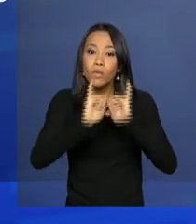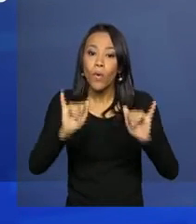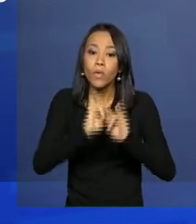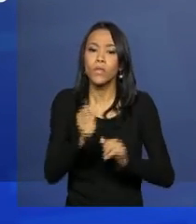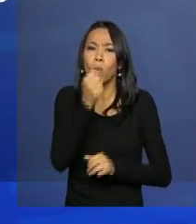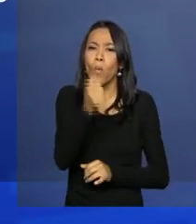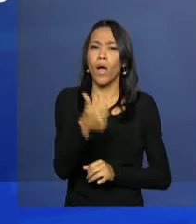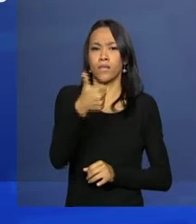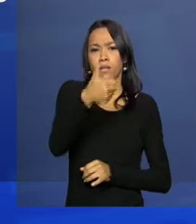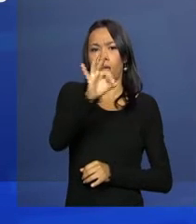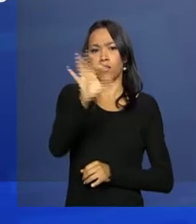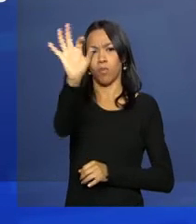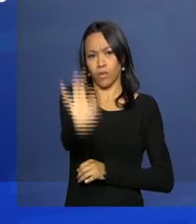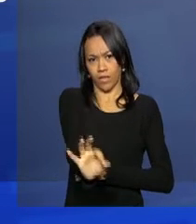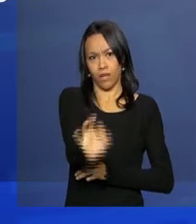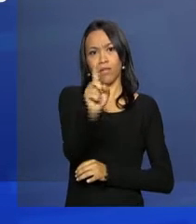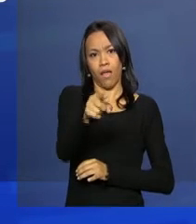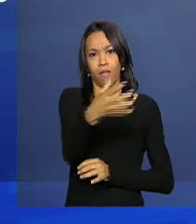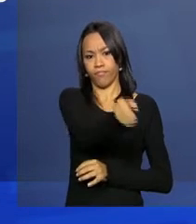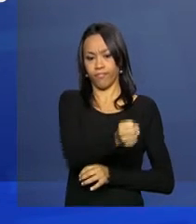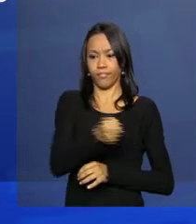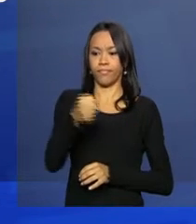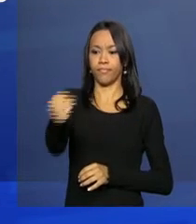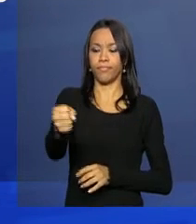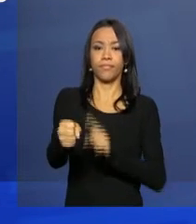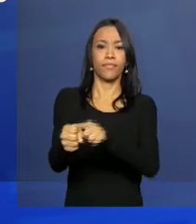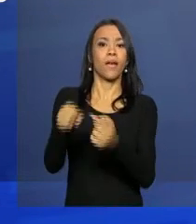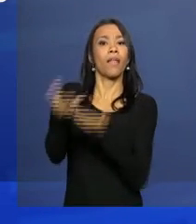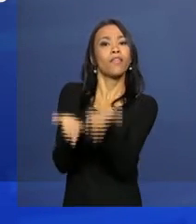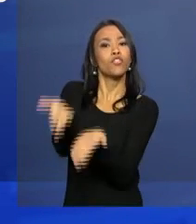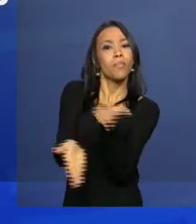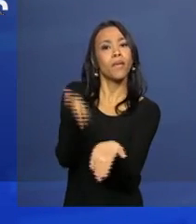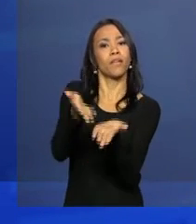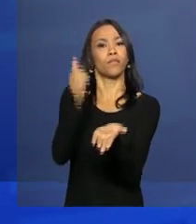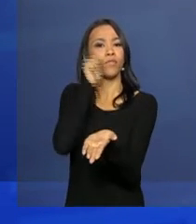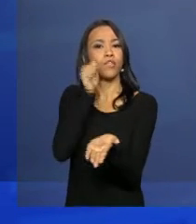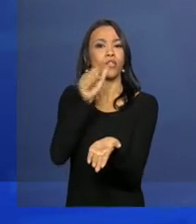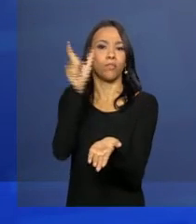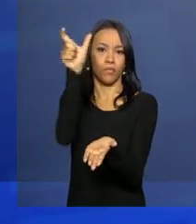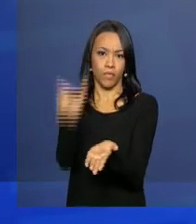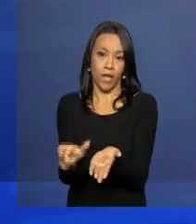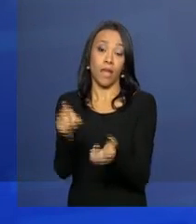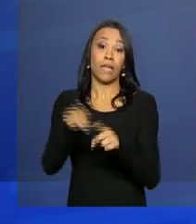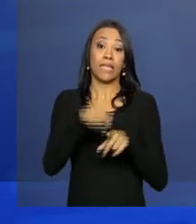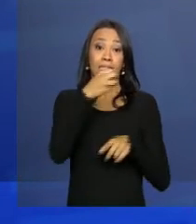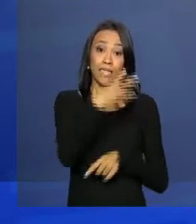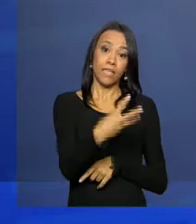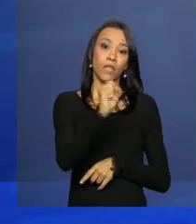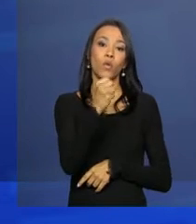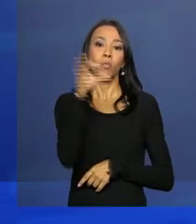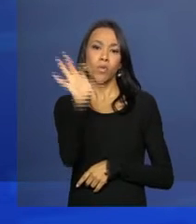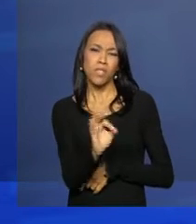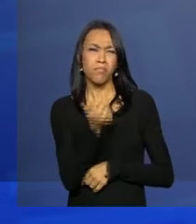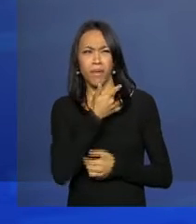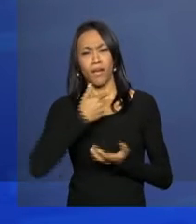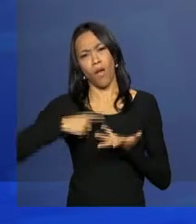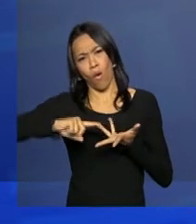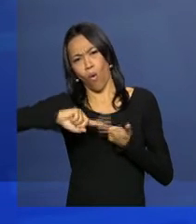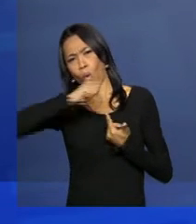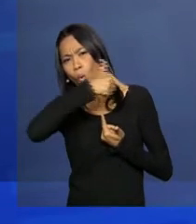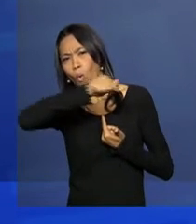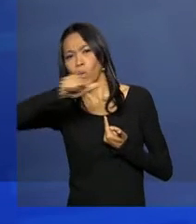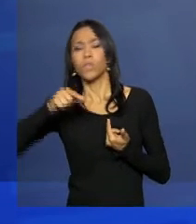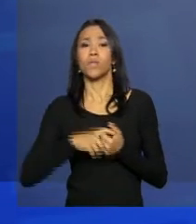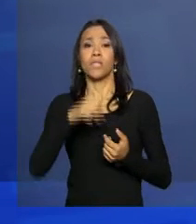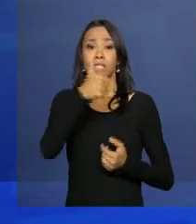Quase 10% a encaminhamentos para serviços especializados de atendimento à mulher. 38% para outros serviços, como